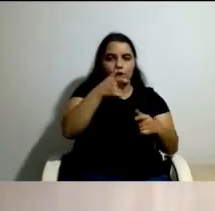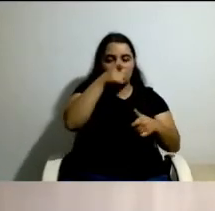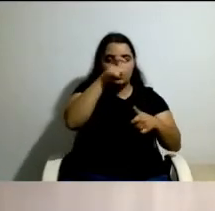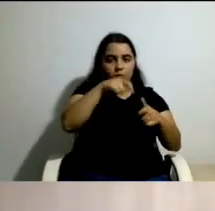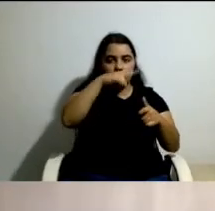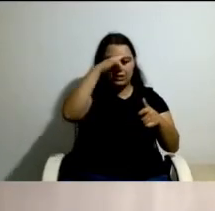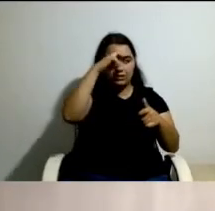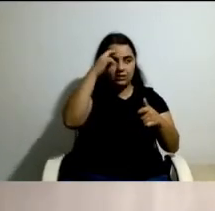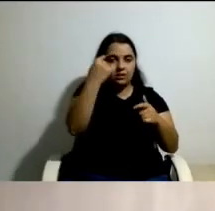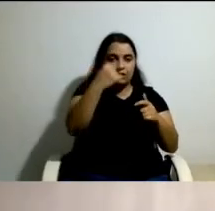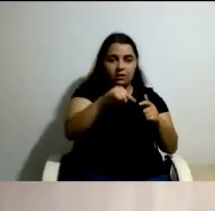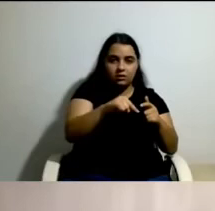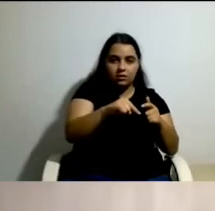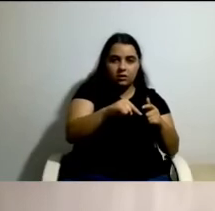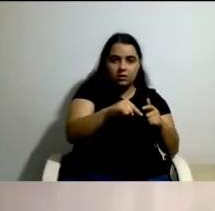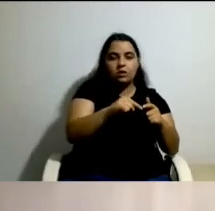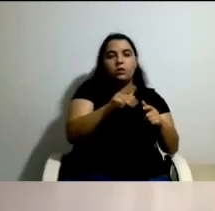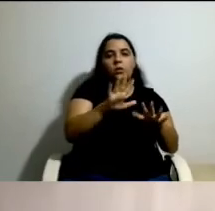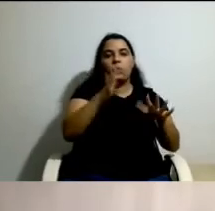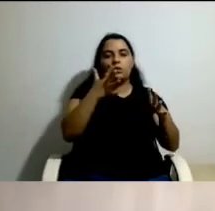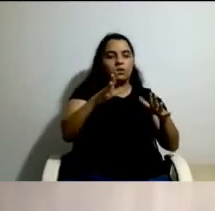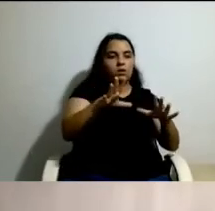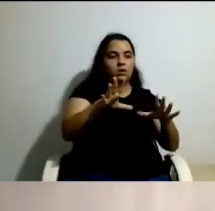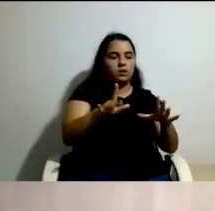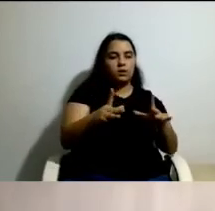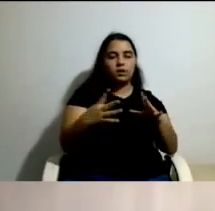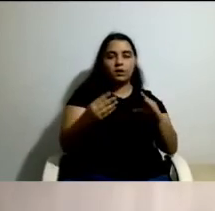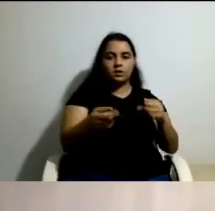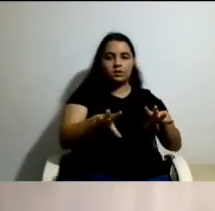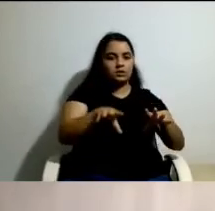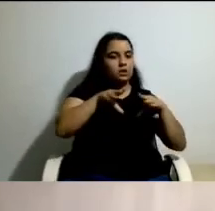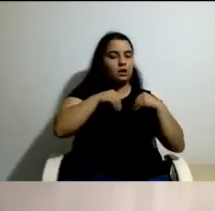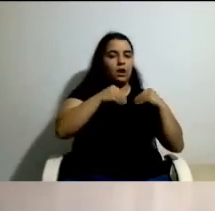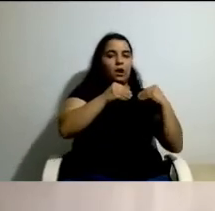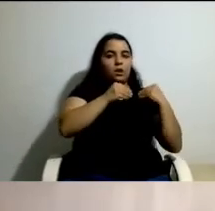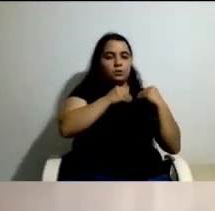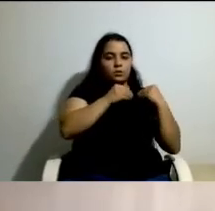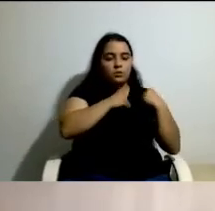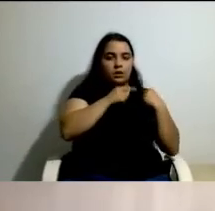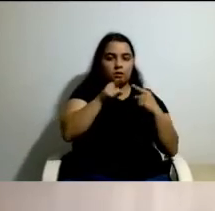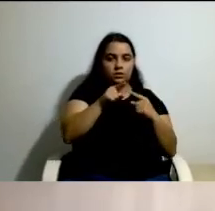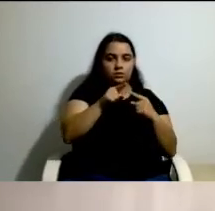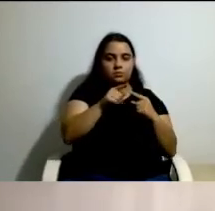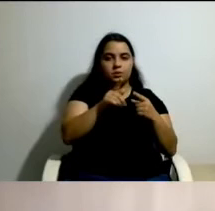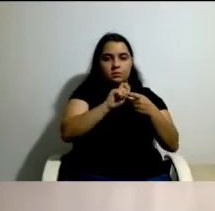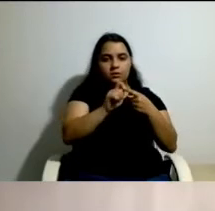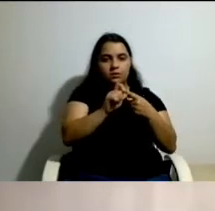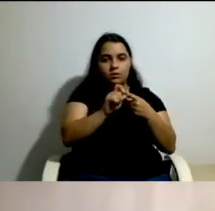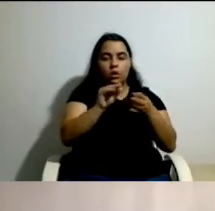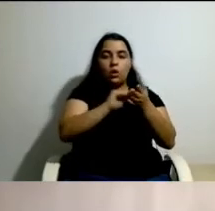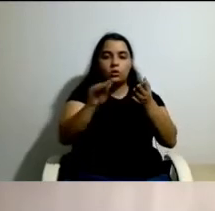as obrigatoriedades de participação num projeto deste ano, nomeadamente a obrigatoriedade contractual de participar das caminhões.